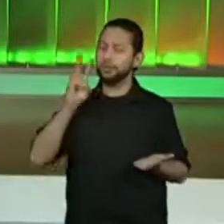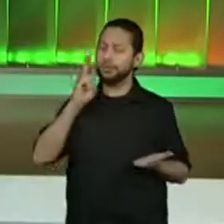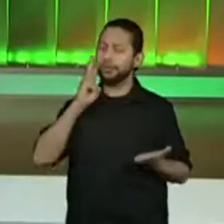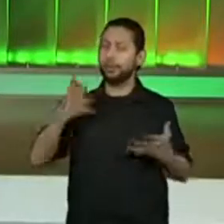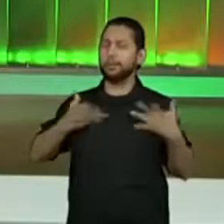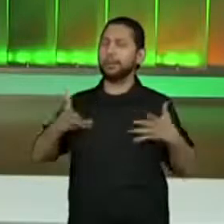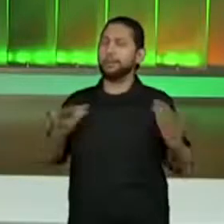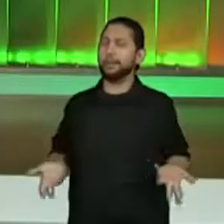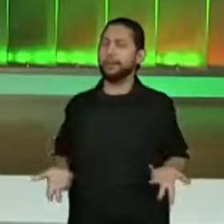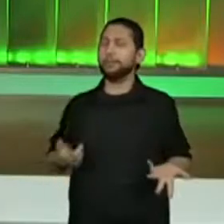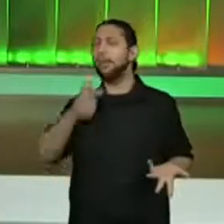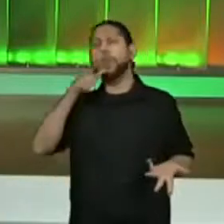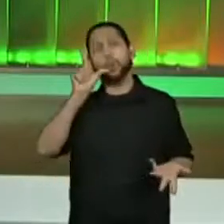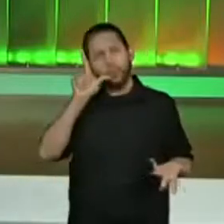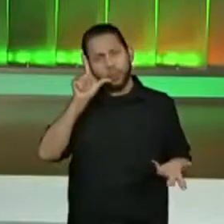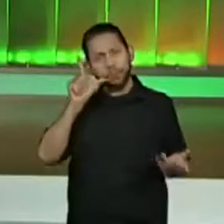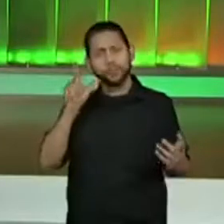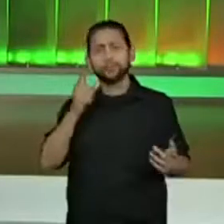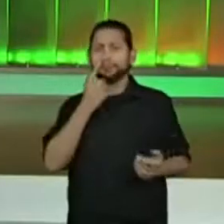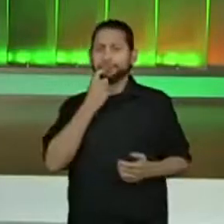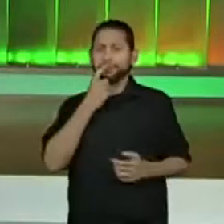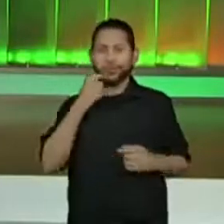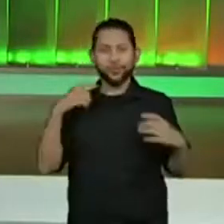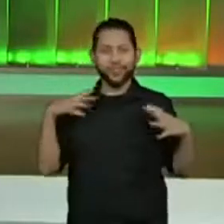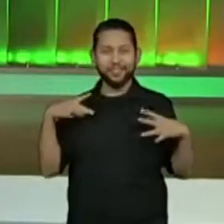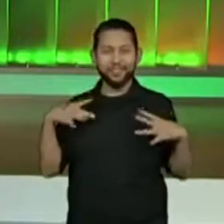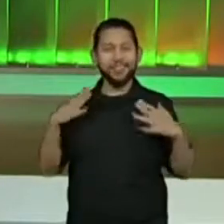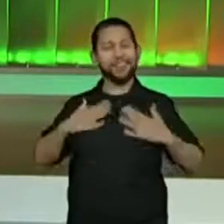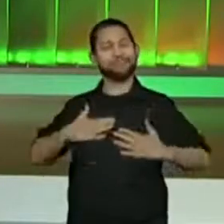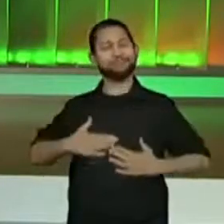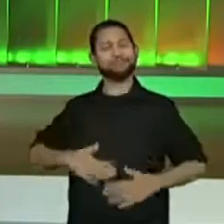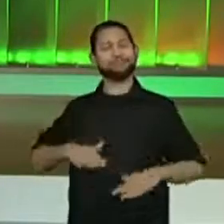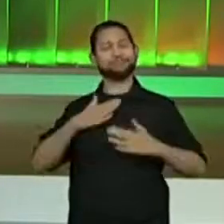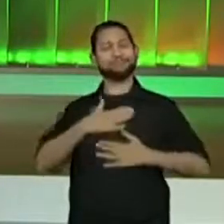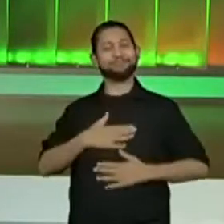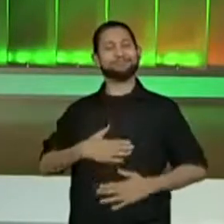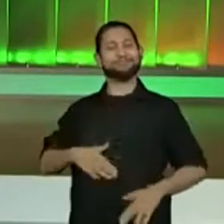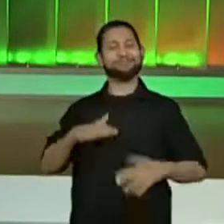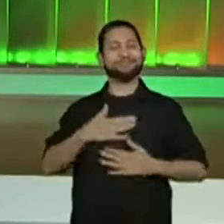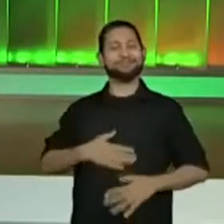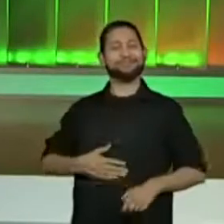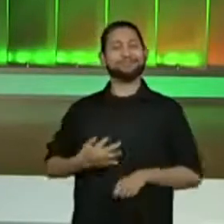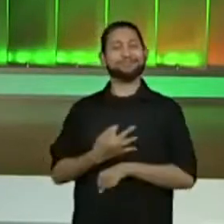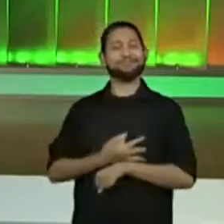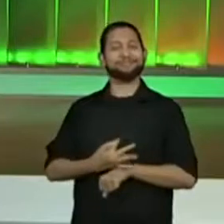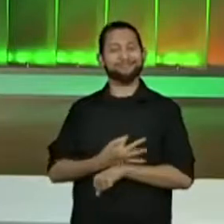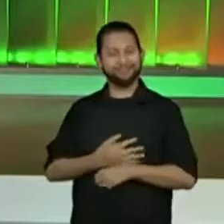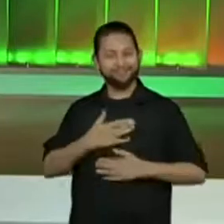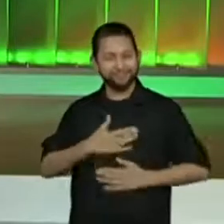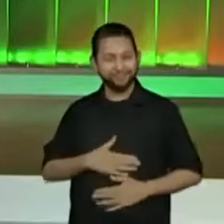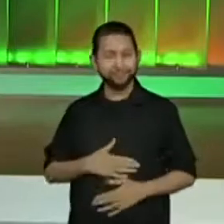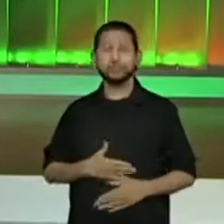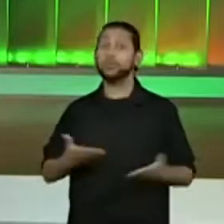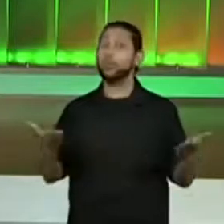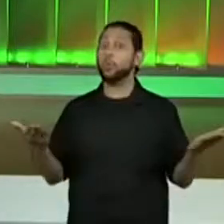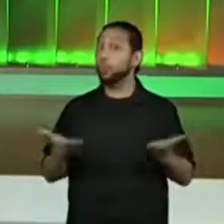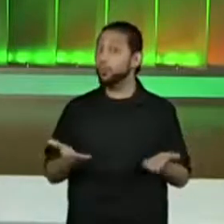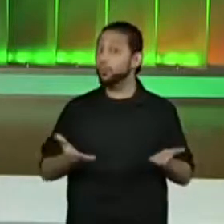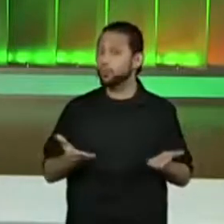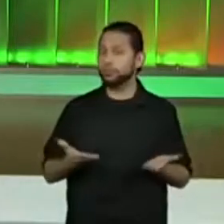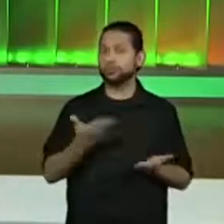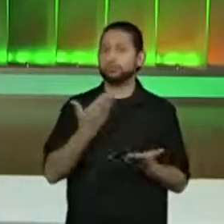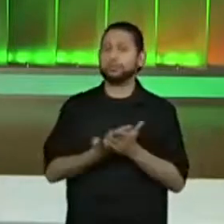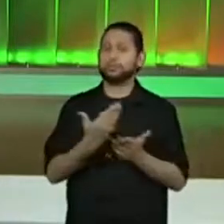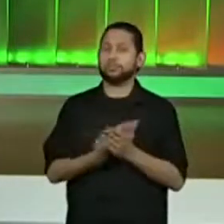afinal de contas nós viemos de um feriado, todo mundo descansado. E é o seguinte, hoje é a nossa